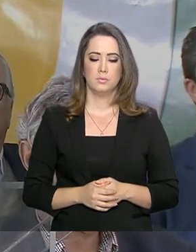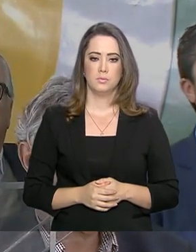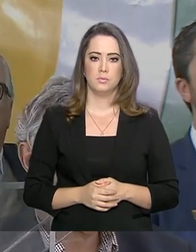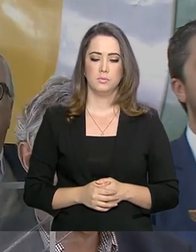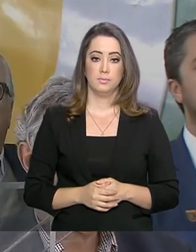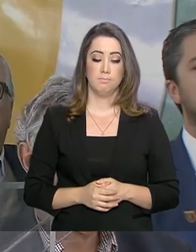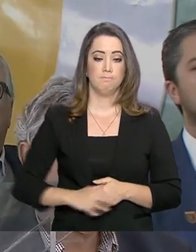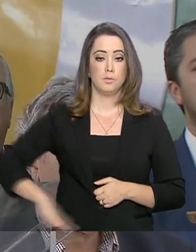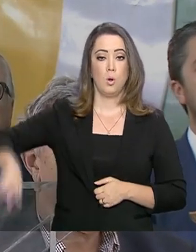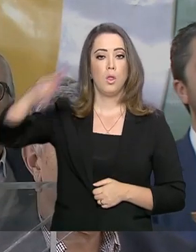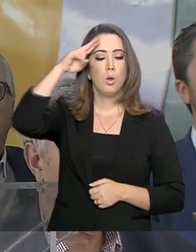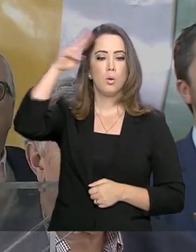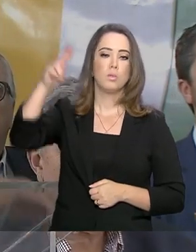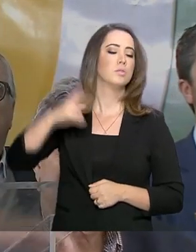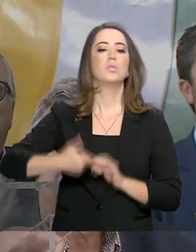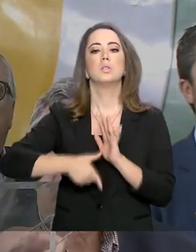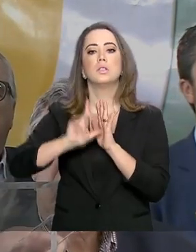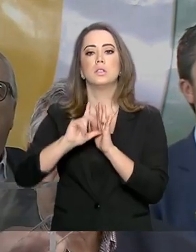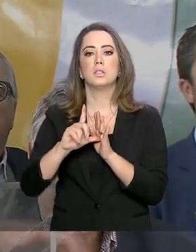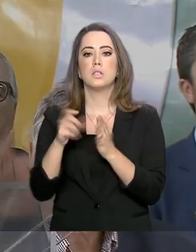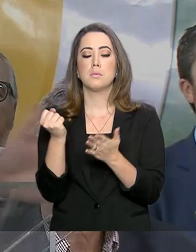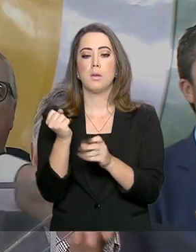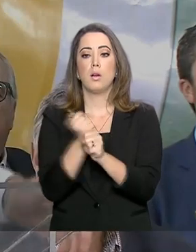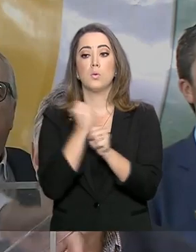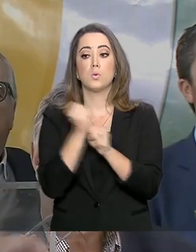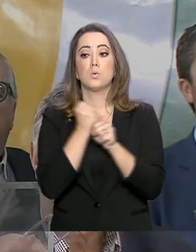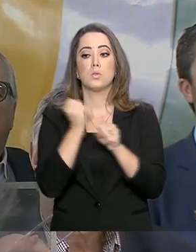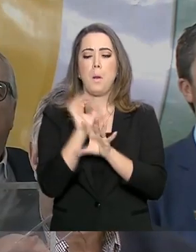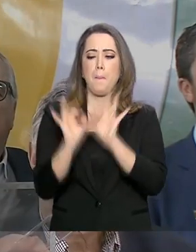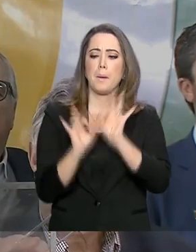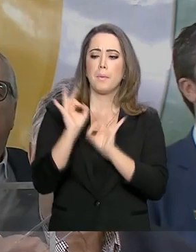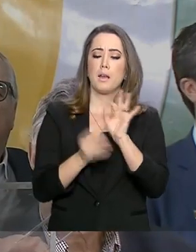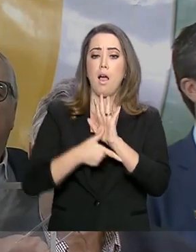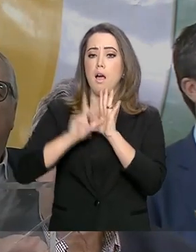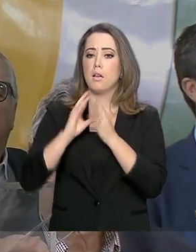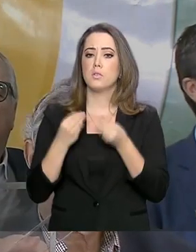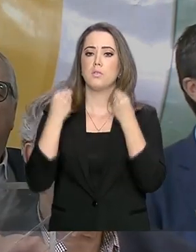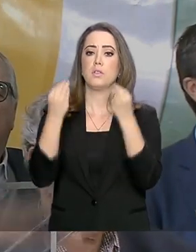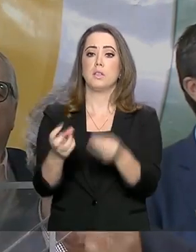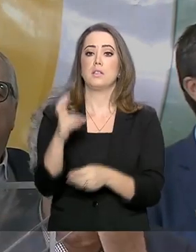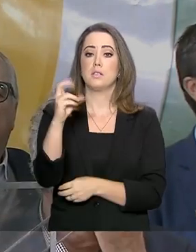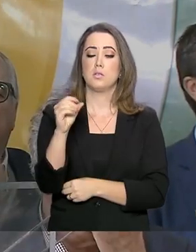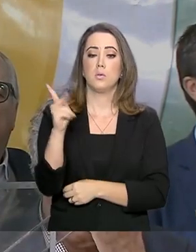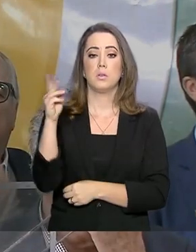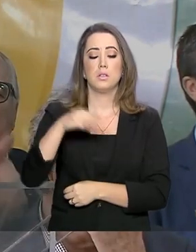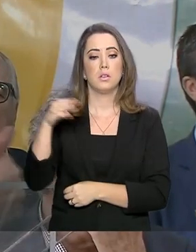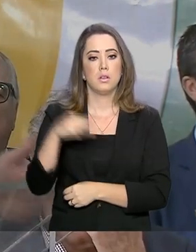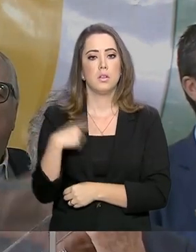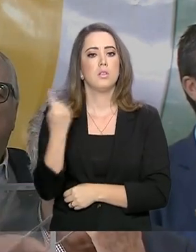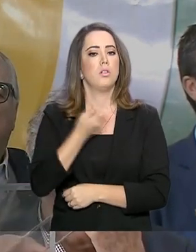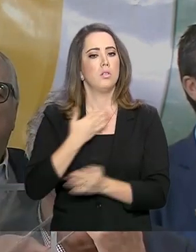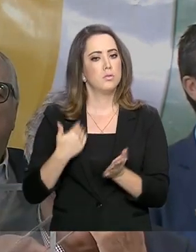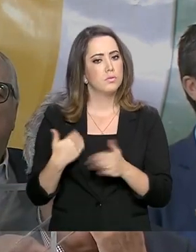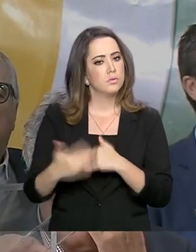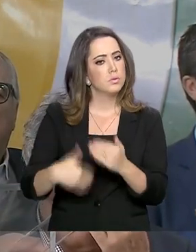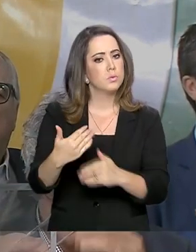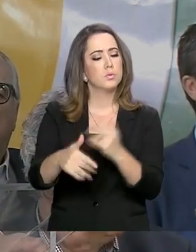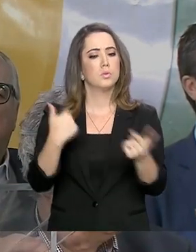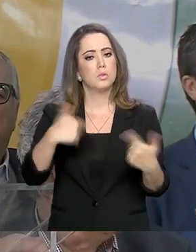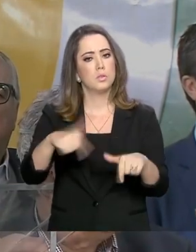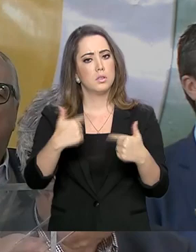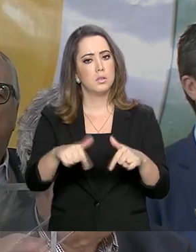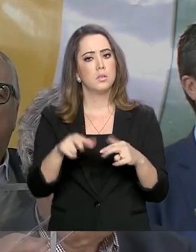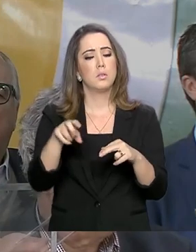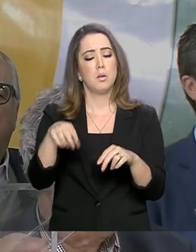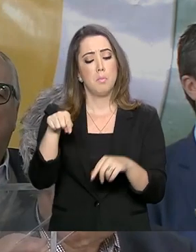O Exército vai antecipar o cronograma de entrega e vai entregar mais 50 quilômetros muito em breve. E vamos continuar trabalhando